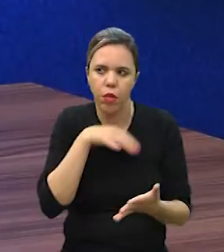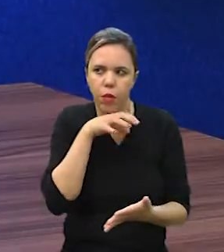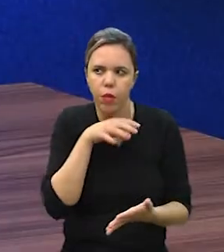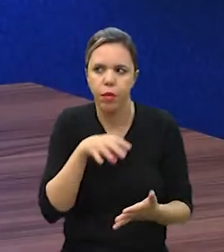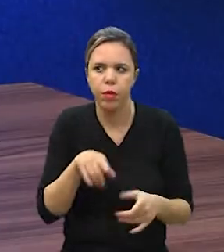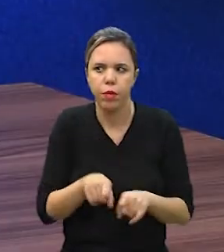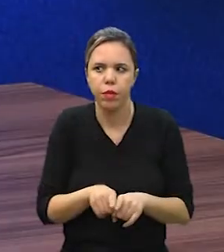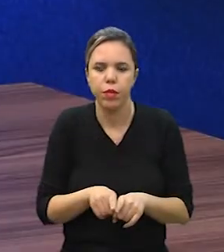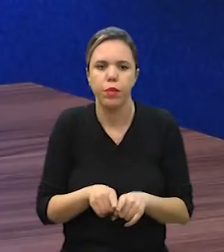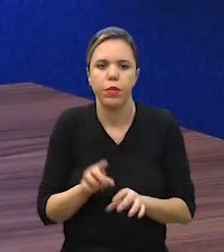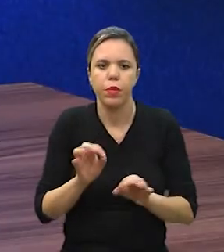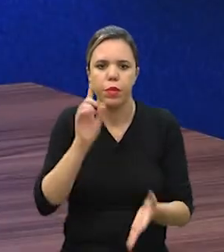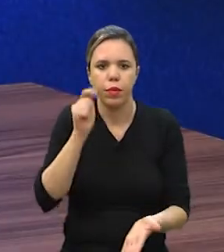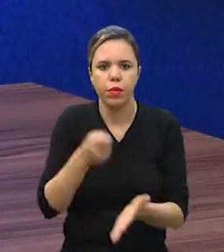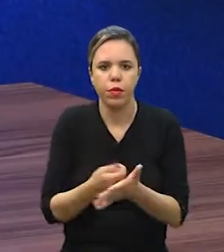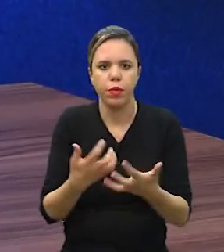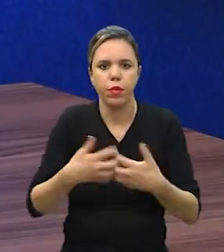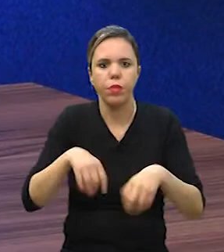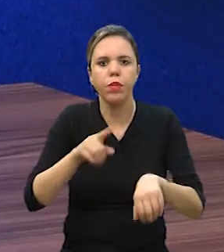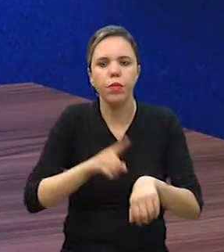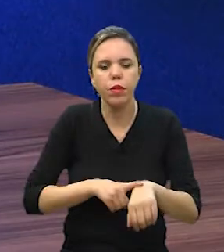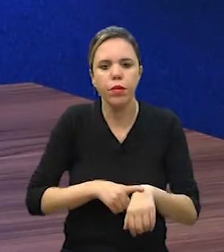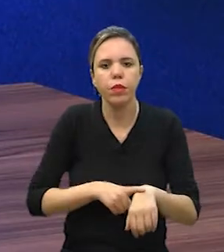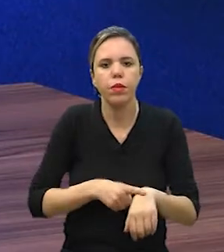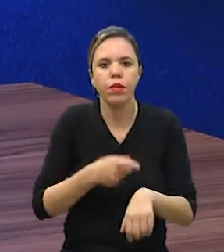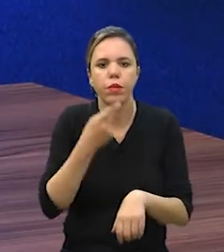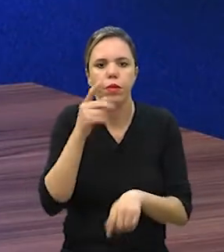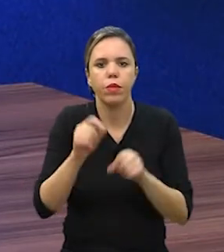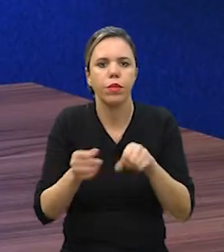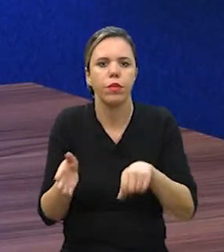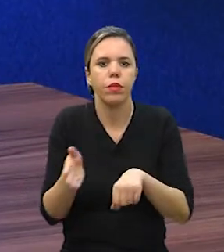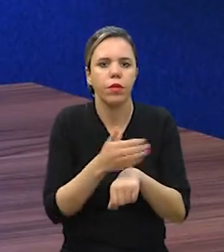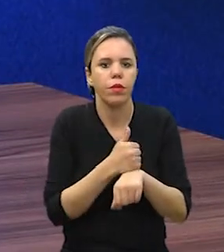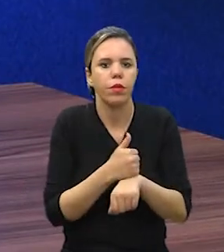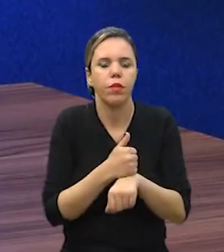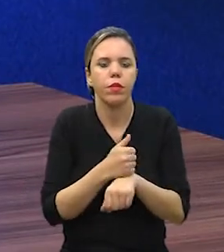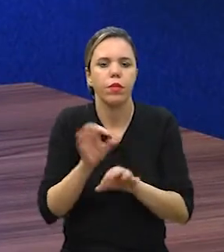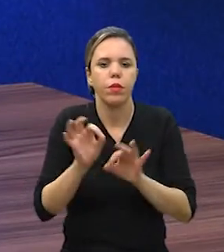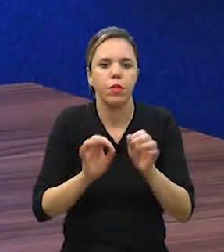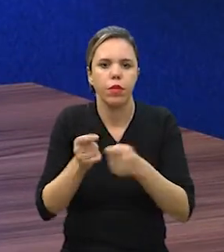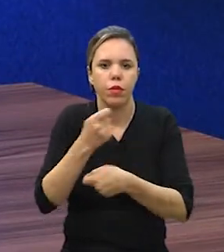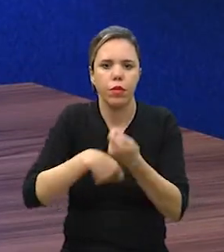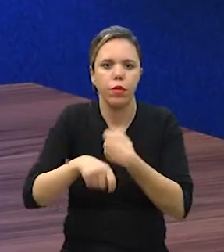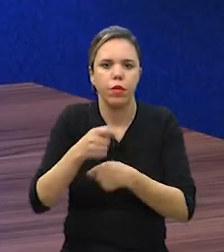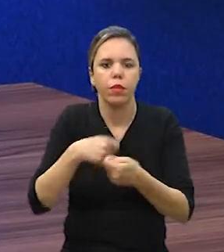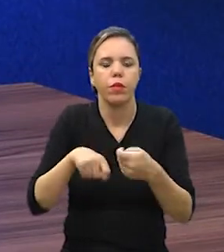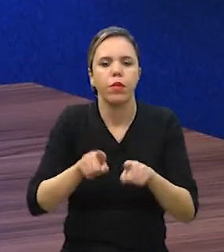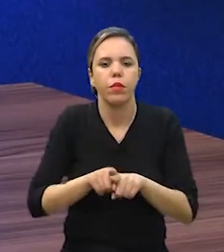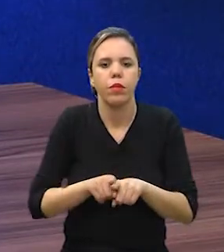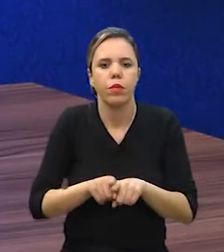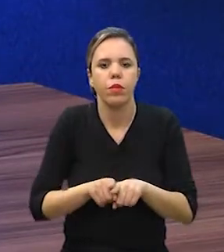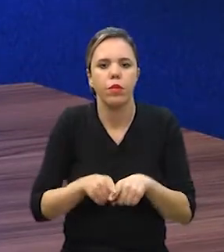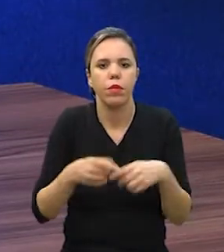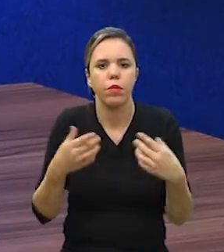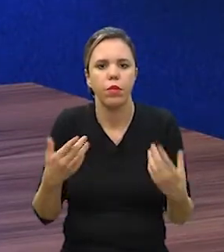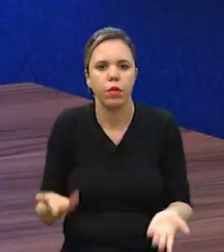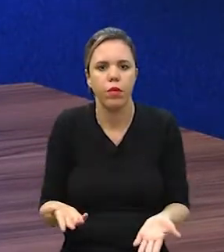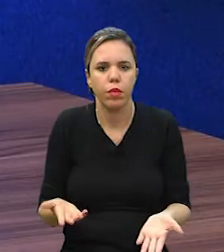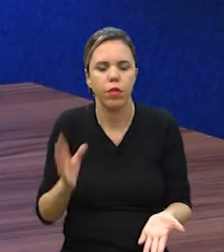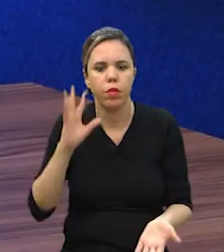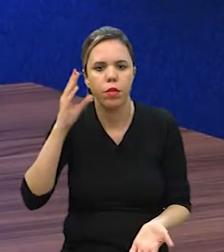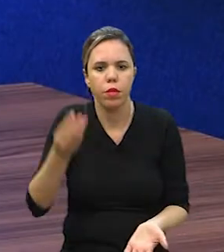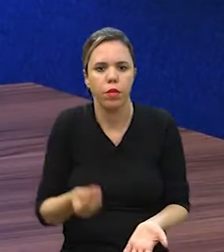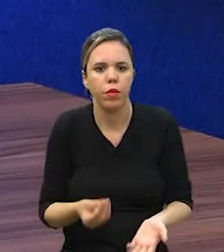formatação. Decidiram que era o momento, sim, mas vamos falar um pouquinho antes. Formatar esse negócio para, então,